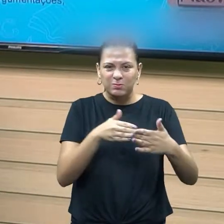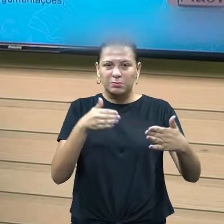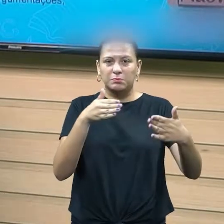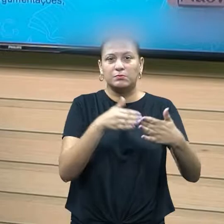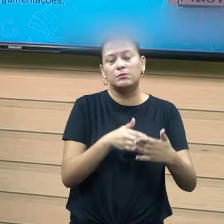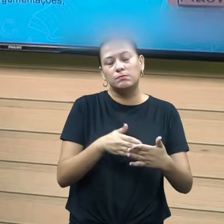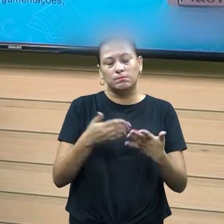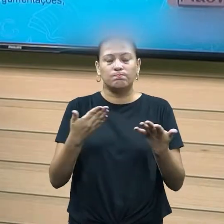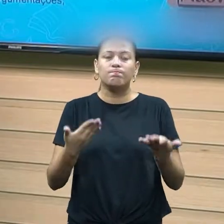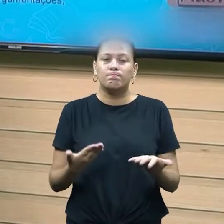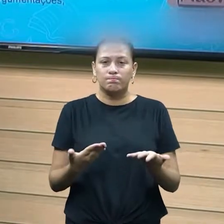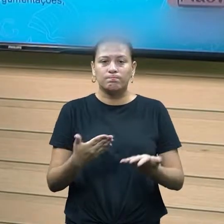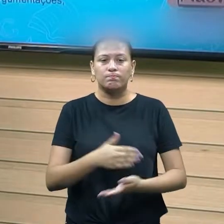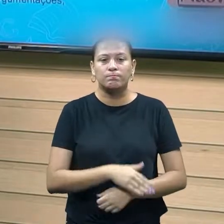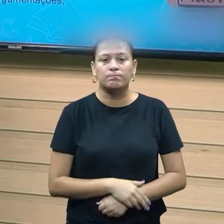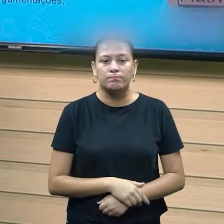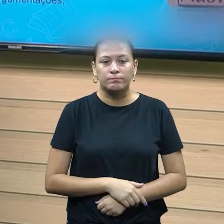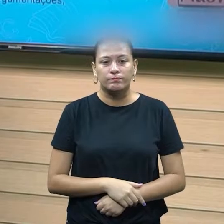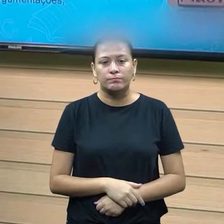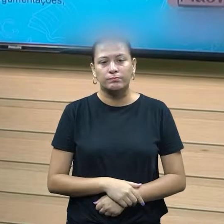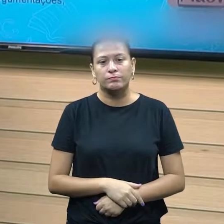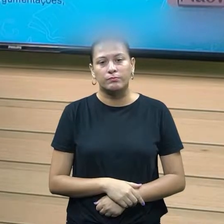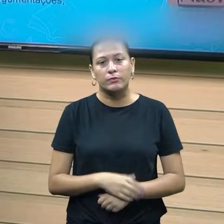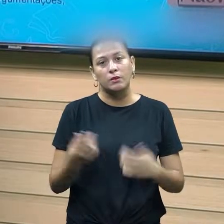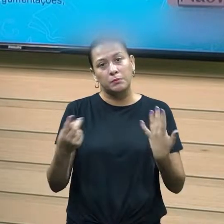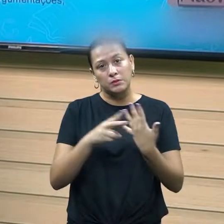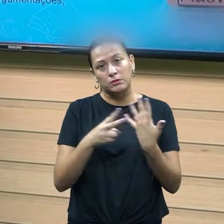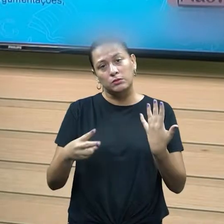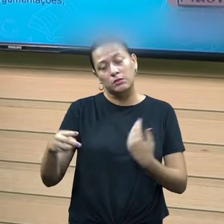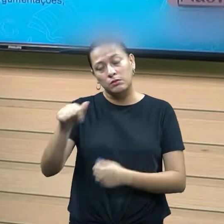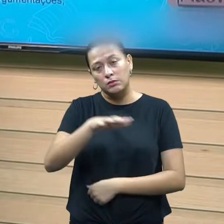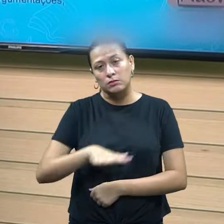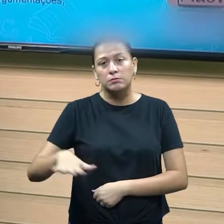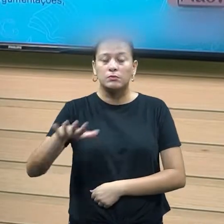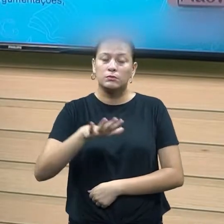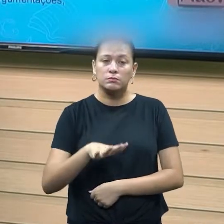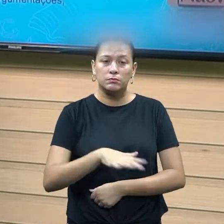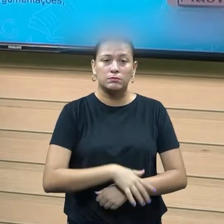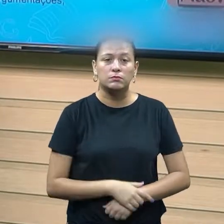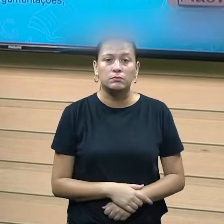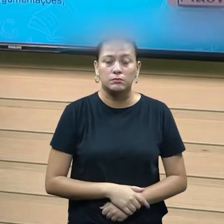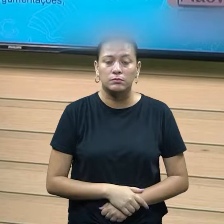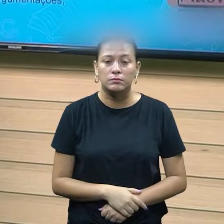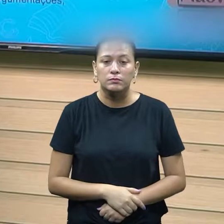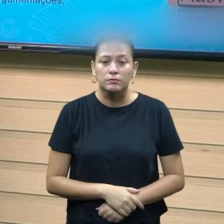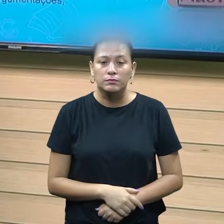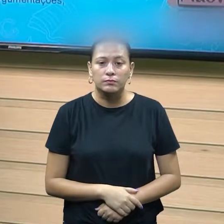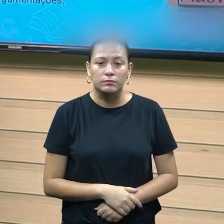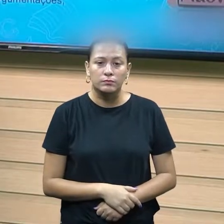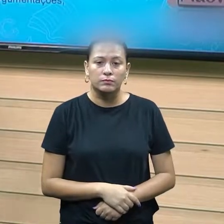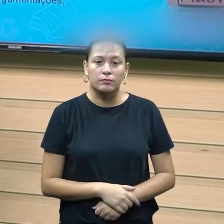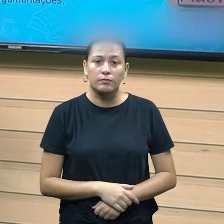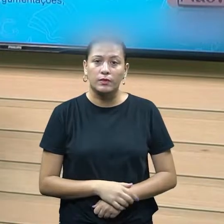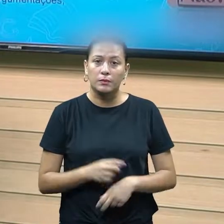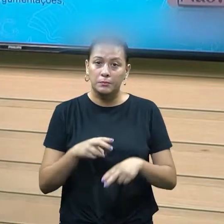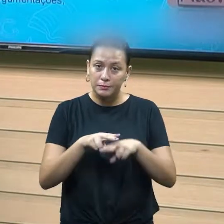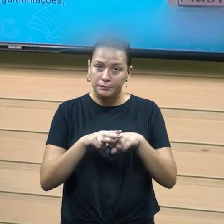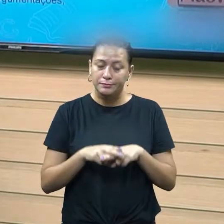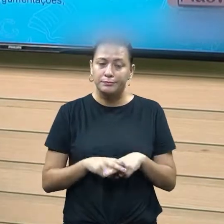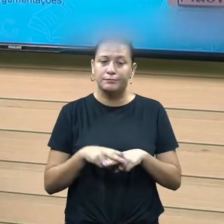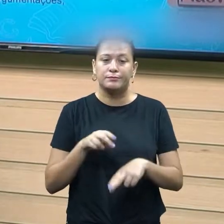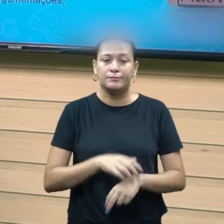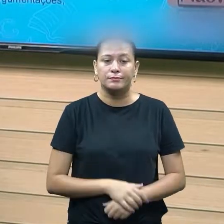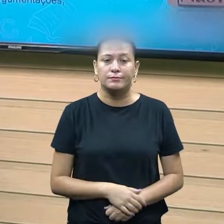prejudicar ou prejudicar esse processo de negociação que eu estou presente. então, o cuidado é necessário nisso. Então, portanto, que ela disse que é